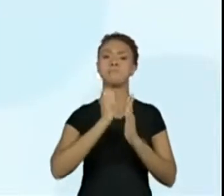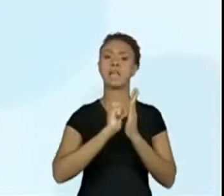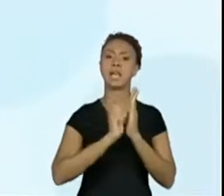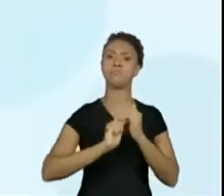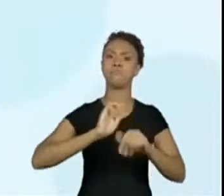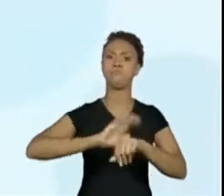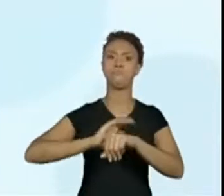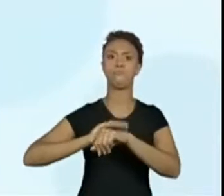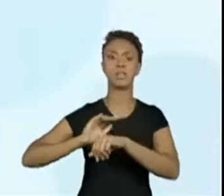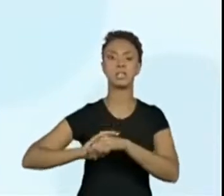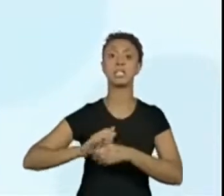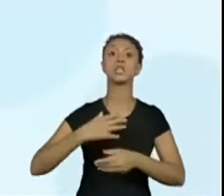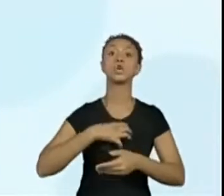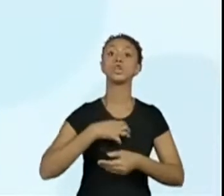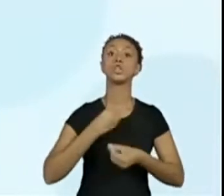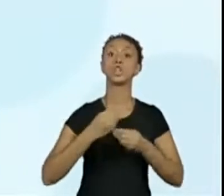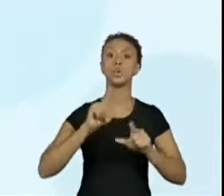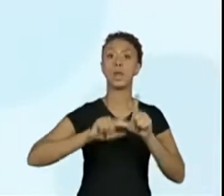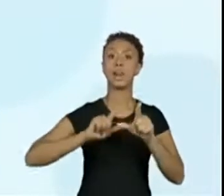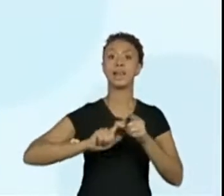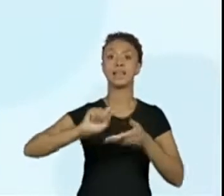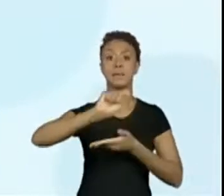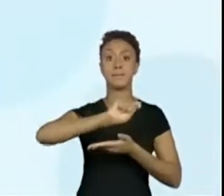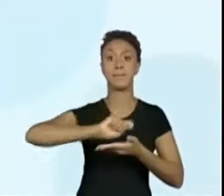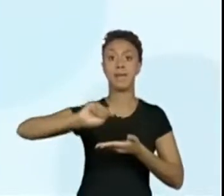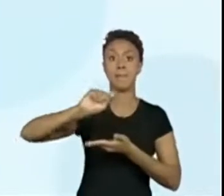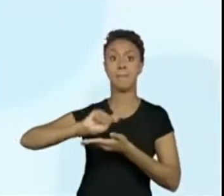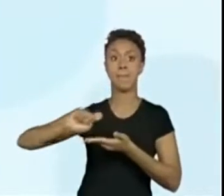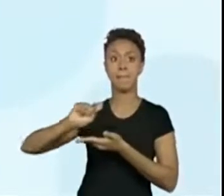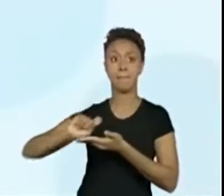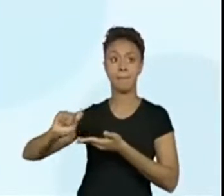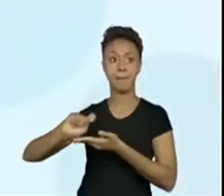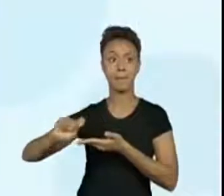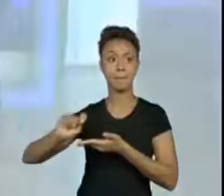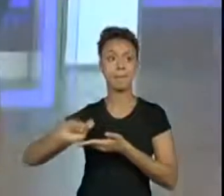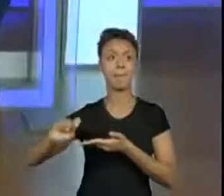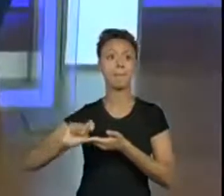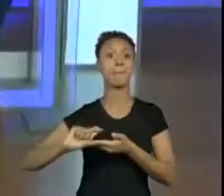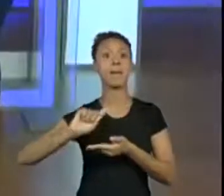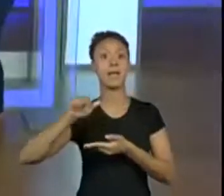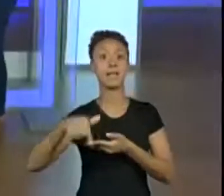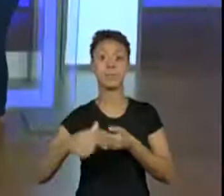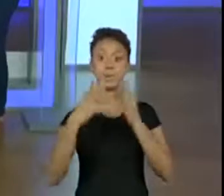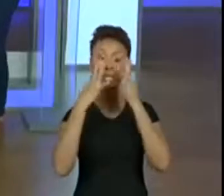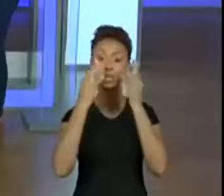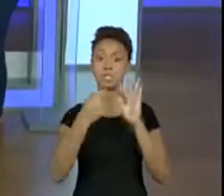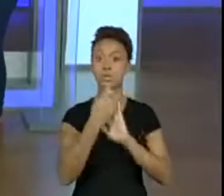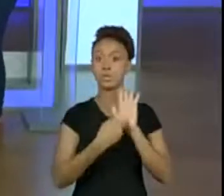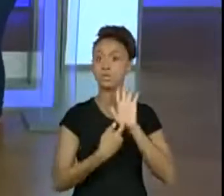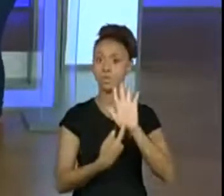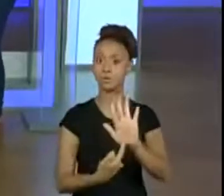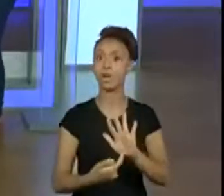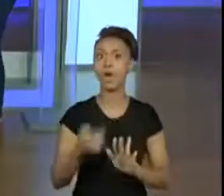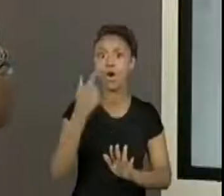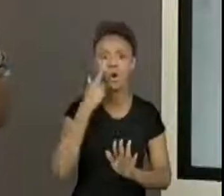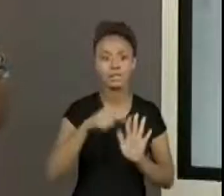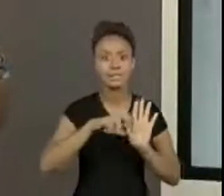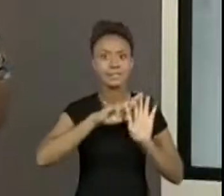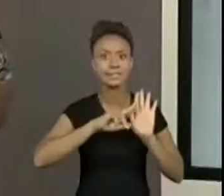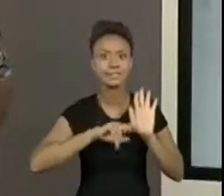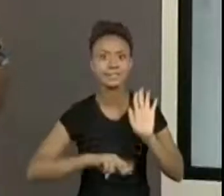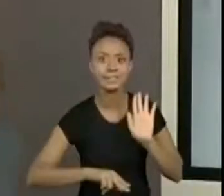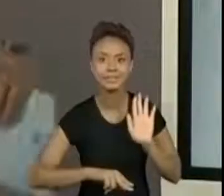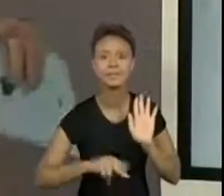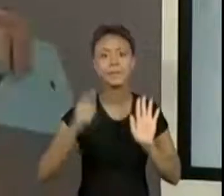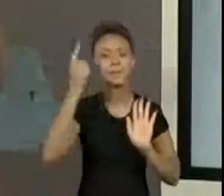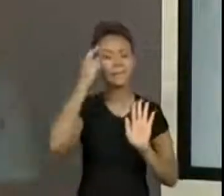e cuidando da apresentação final do texto. Olha quanta coisa a criança que está envolvida. A gente vai planejar, a gente vai pensar na